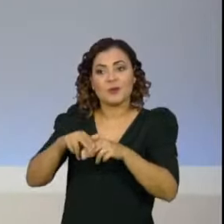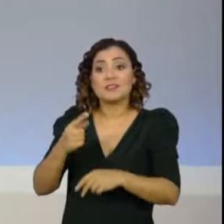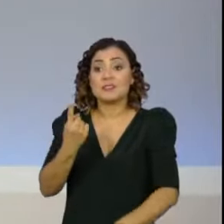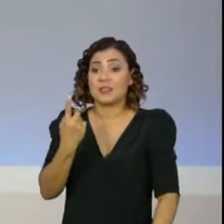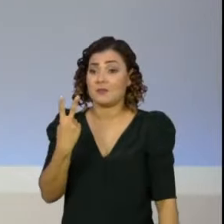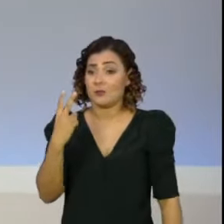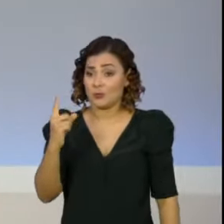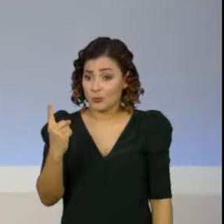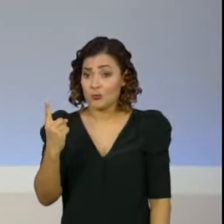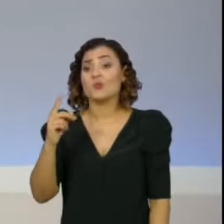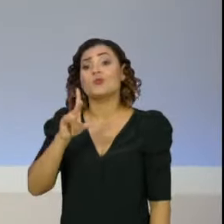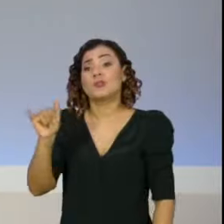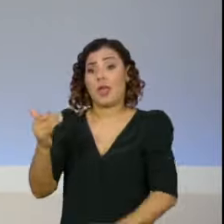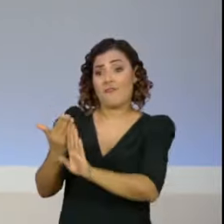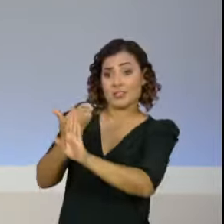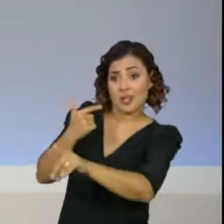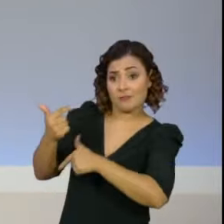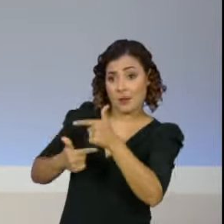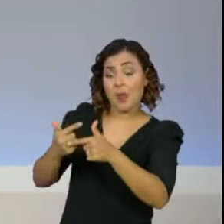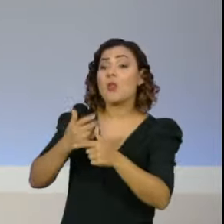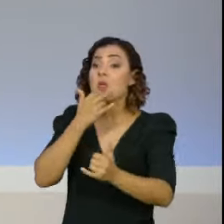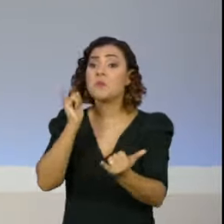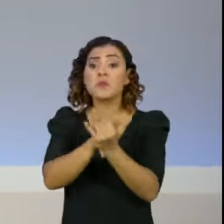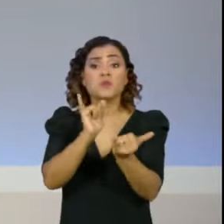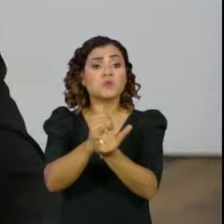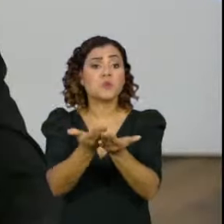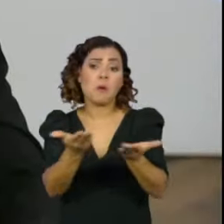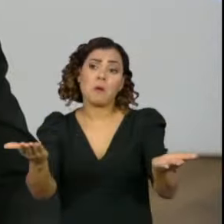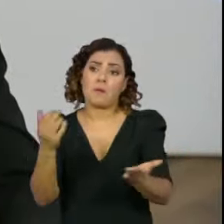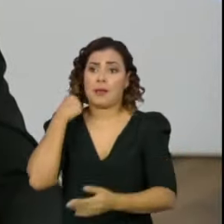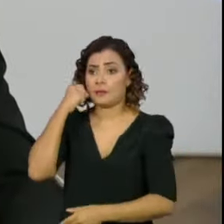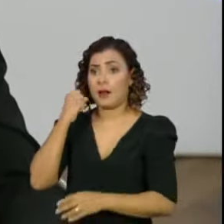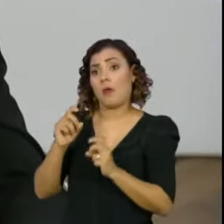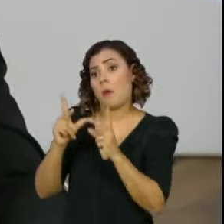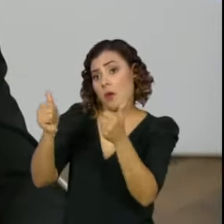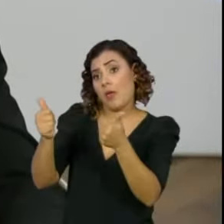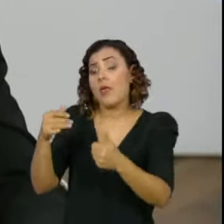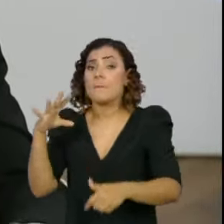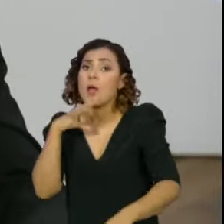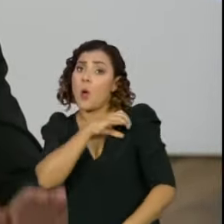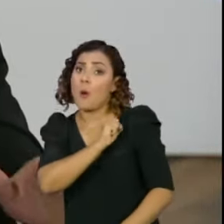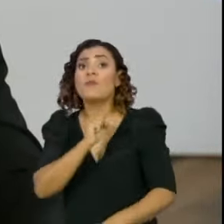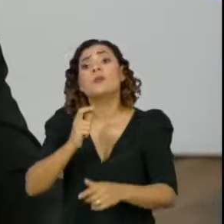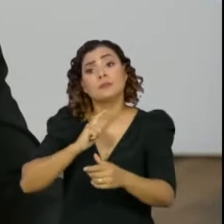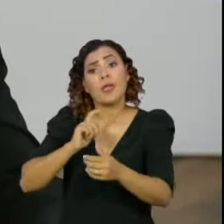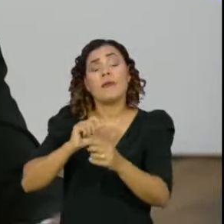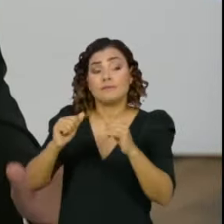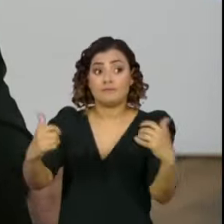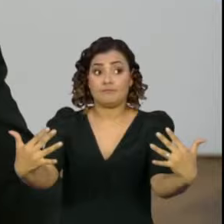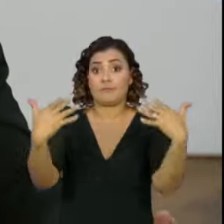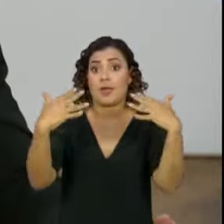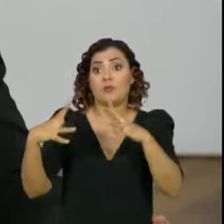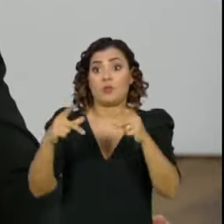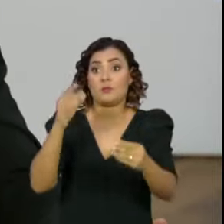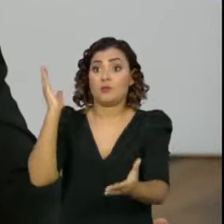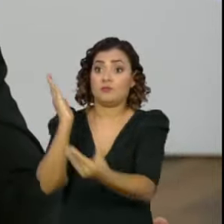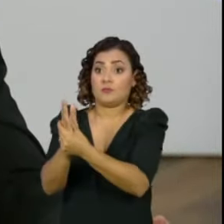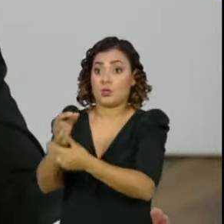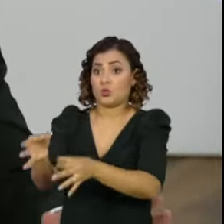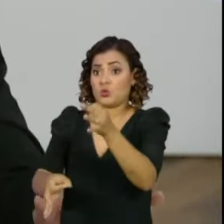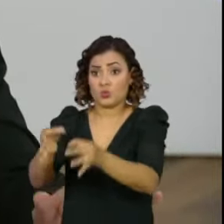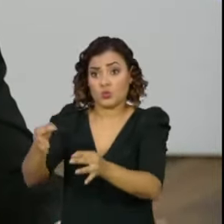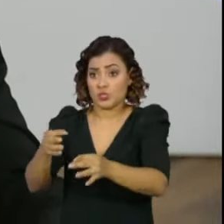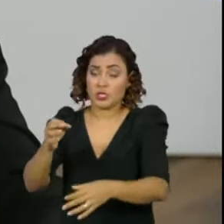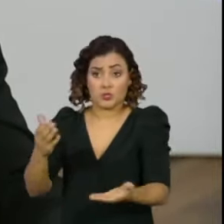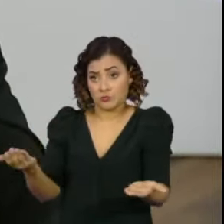121 dias ao Senado, pedindo desculpas aos senadores em relação a isso, mas, obviamente, que isso tem uma repercussão jurídica no âmbito do Supremo Tribunal